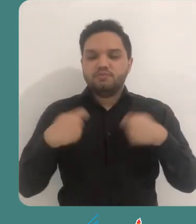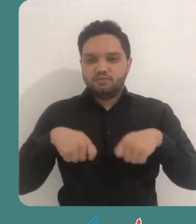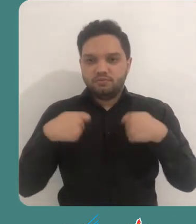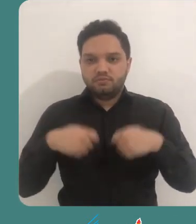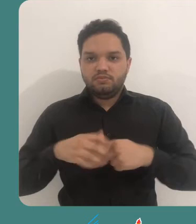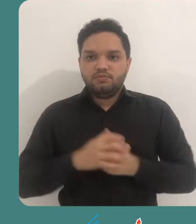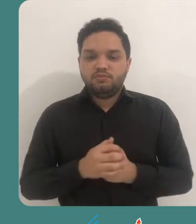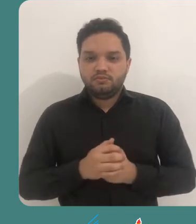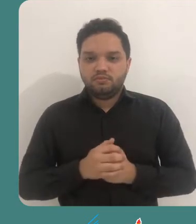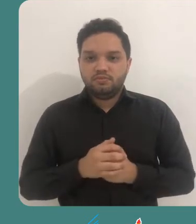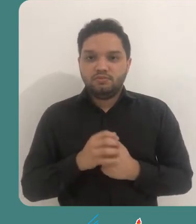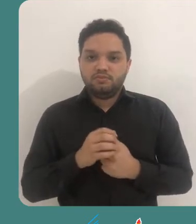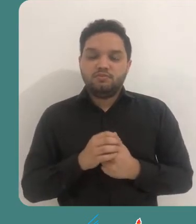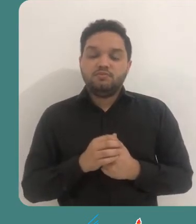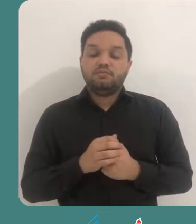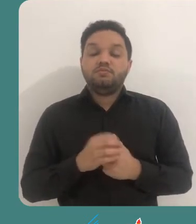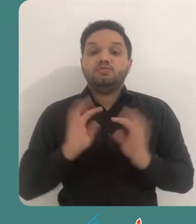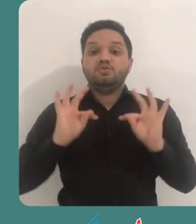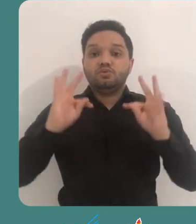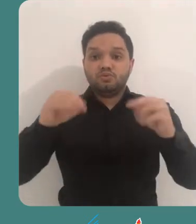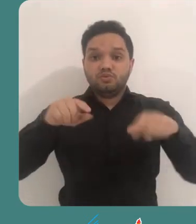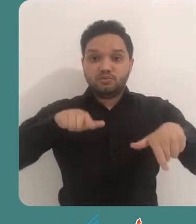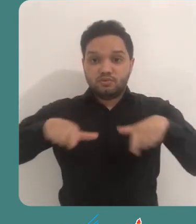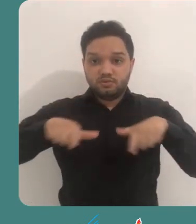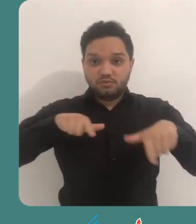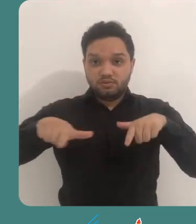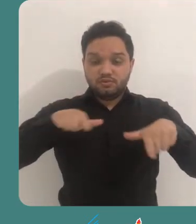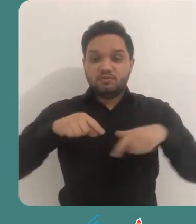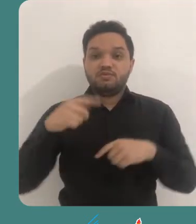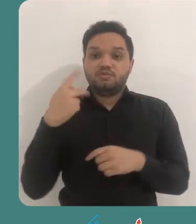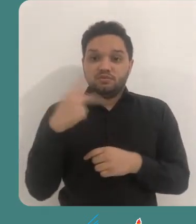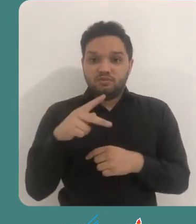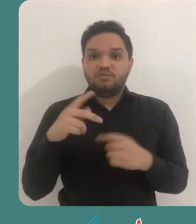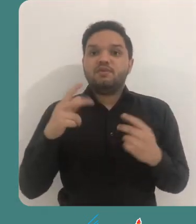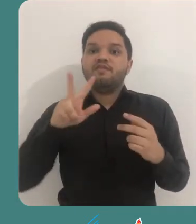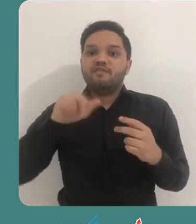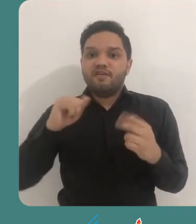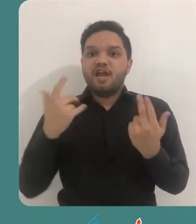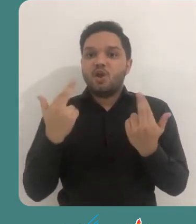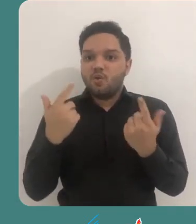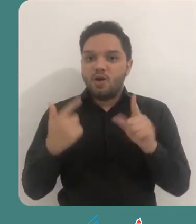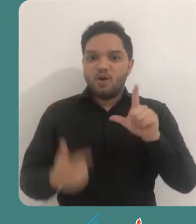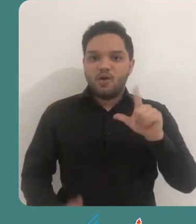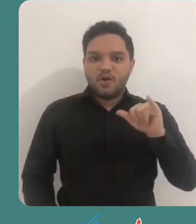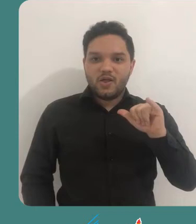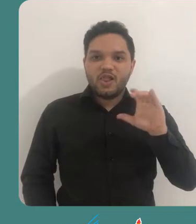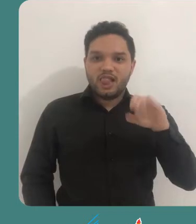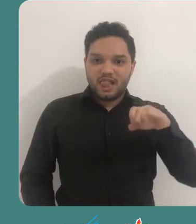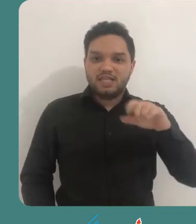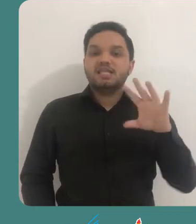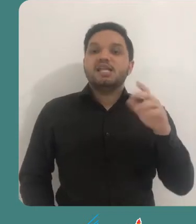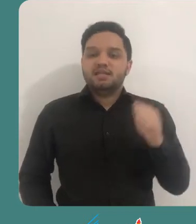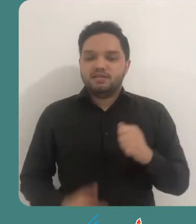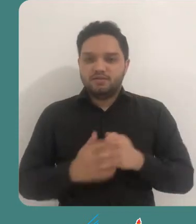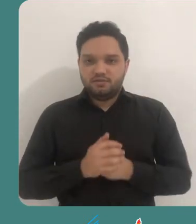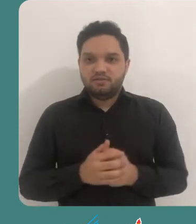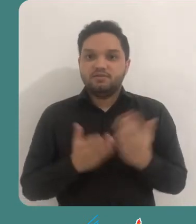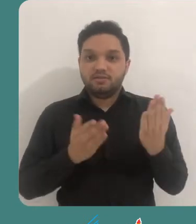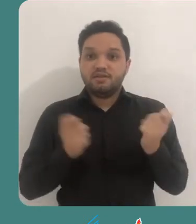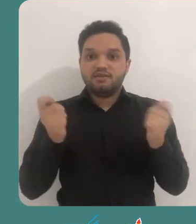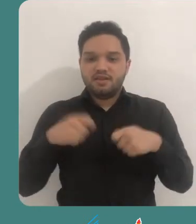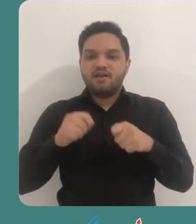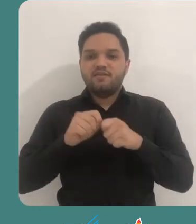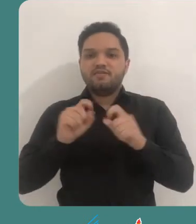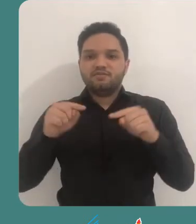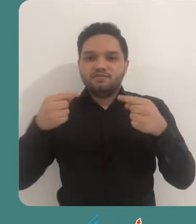licenciem as novas criações sob termos idênticos. Todos os trabalhos derivados do seu terão a mesma licença. Esta